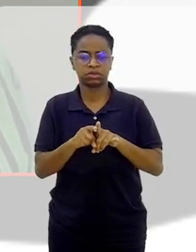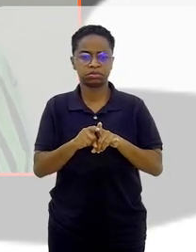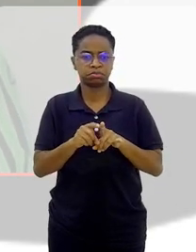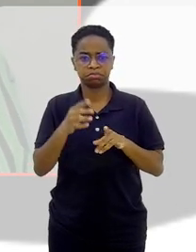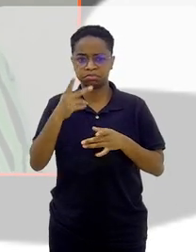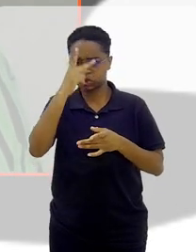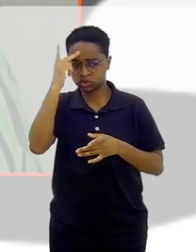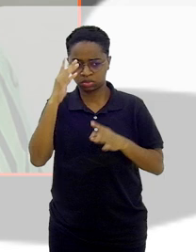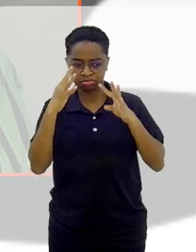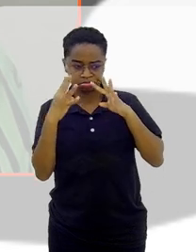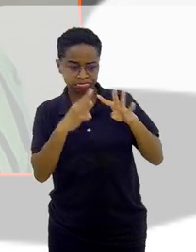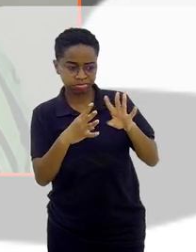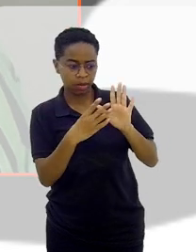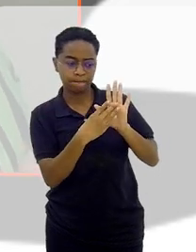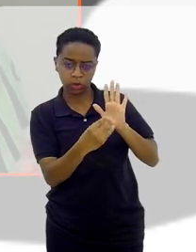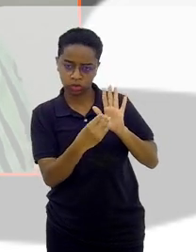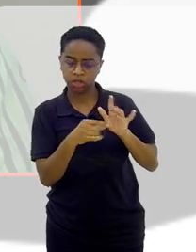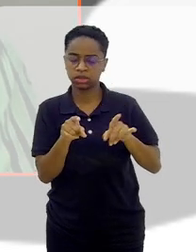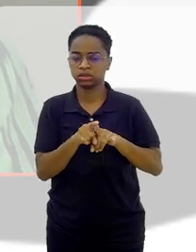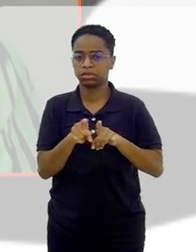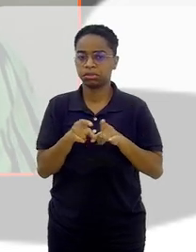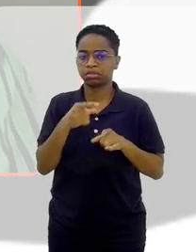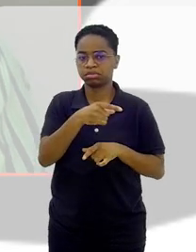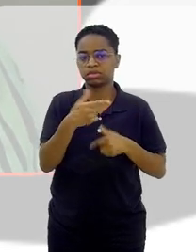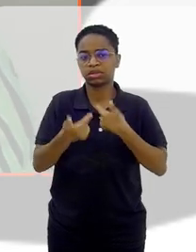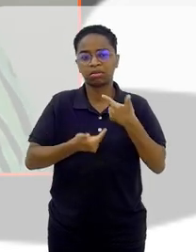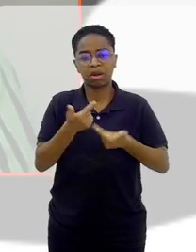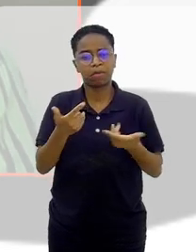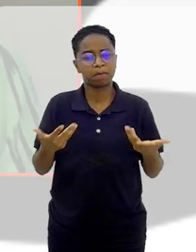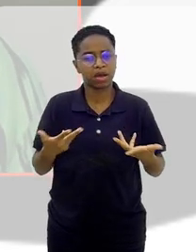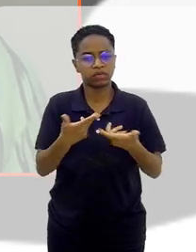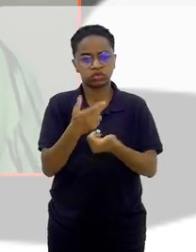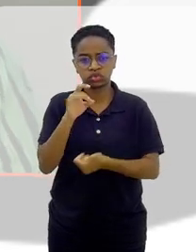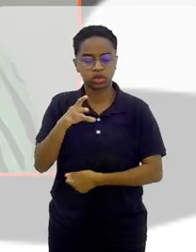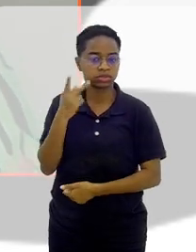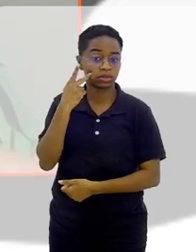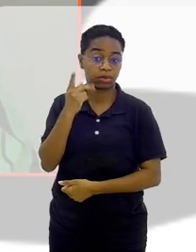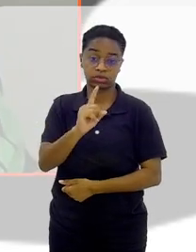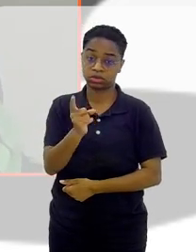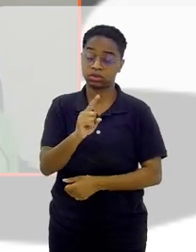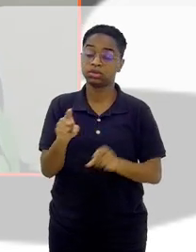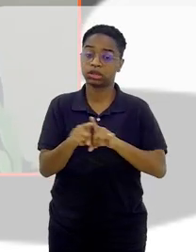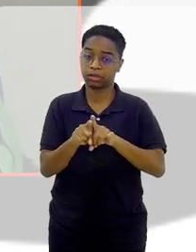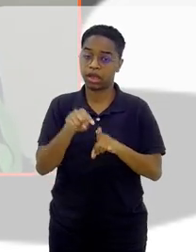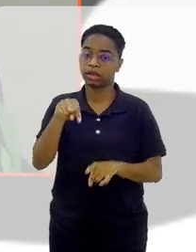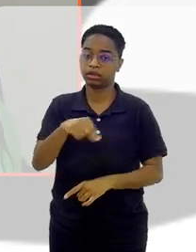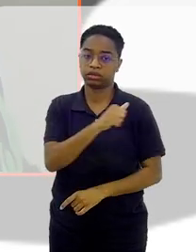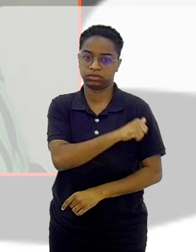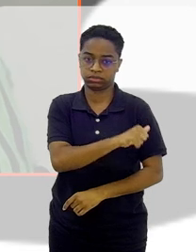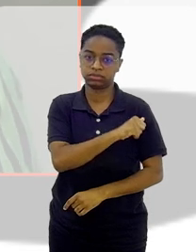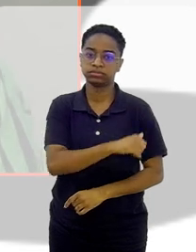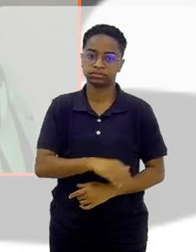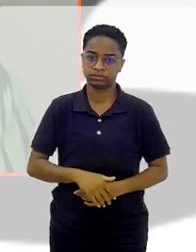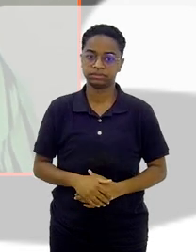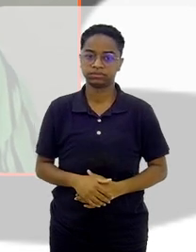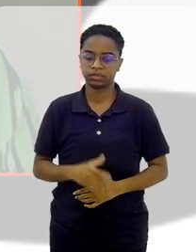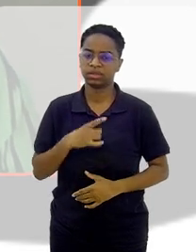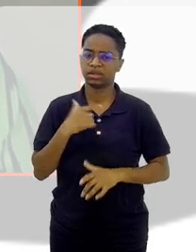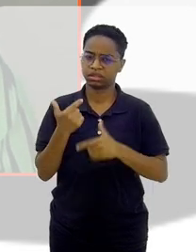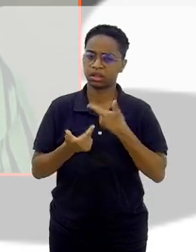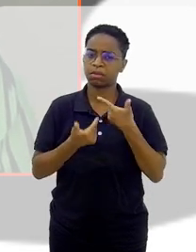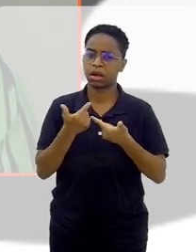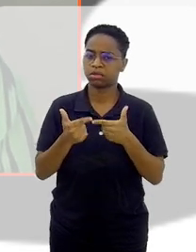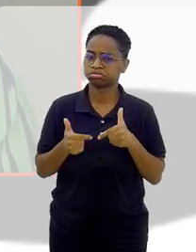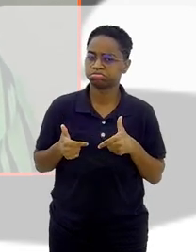inspiradora, né? Ele tem feito um trabalho fantástico, não só em São Paulo, mas também no Rio de Janeiro. Ele tem feito um